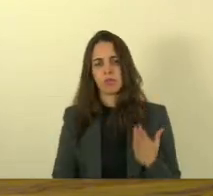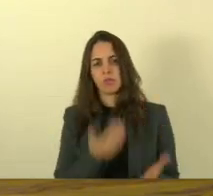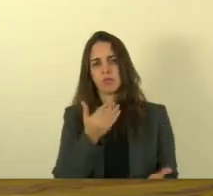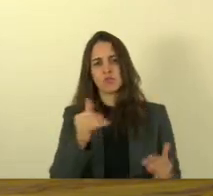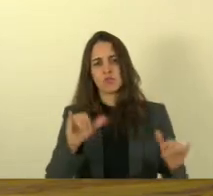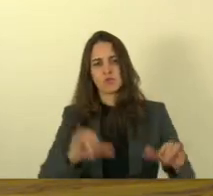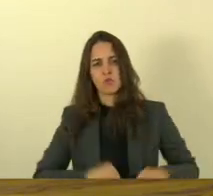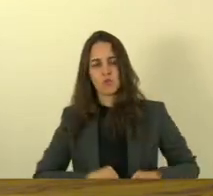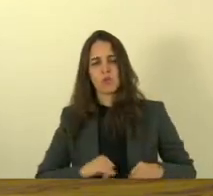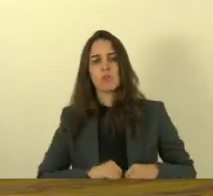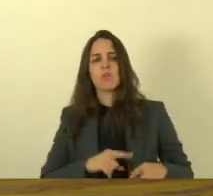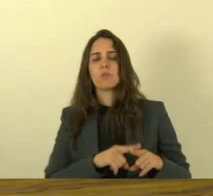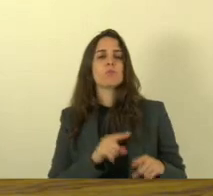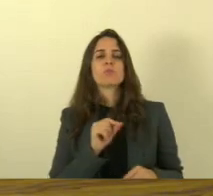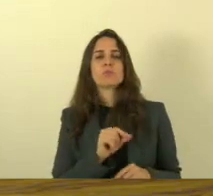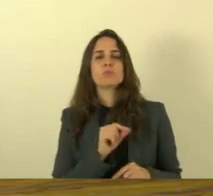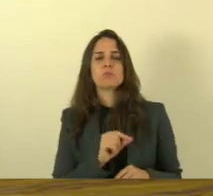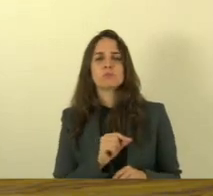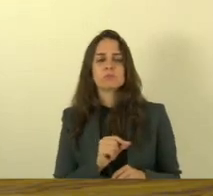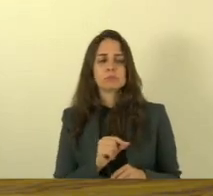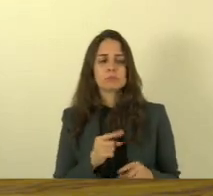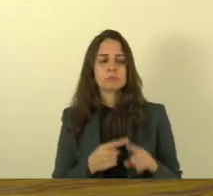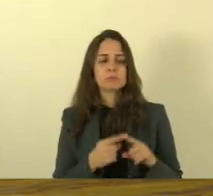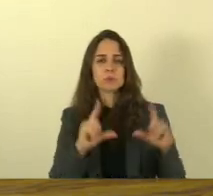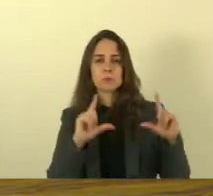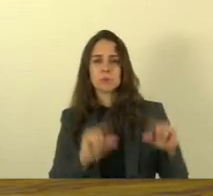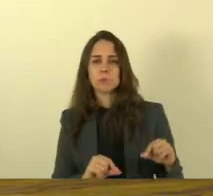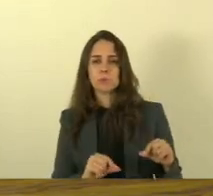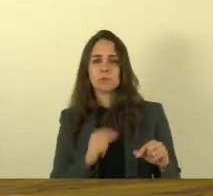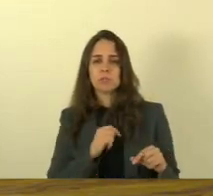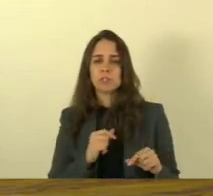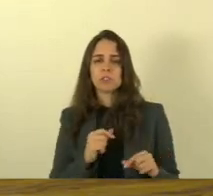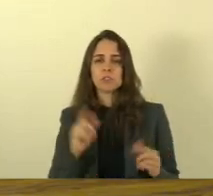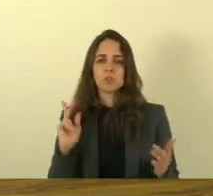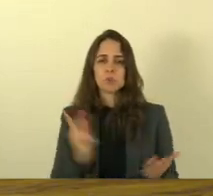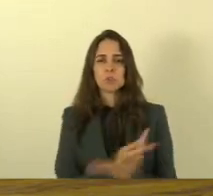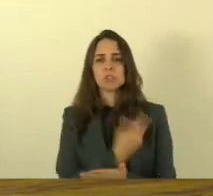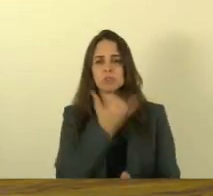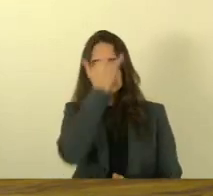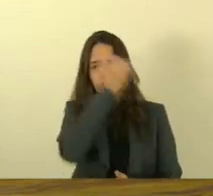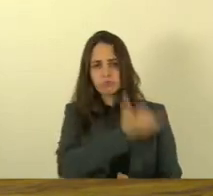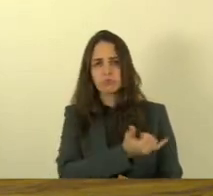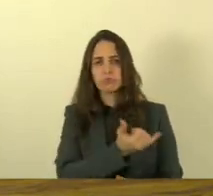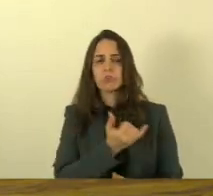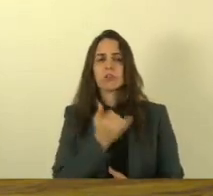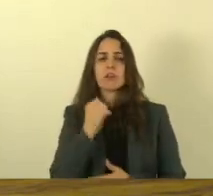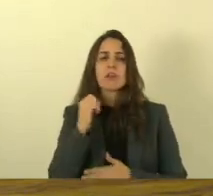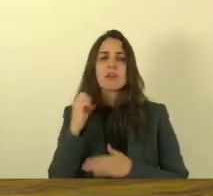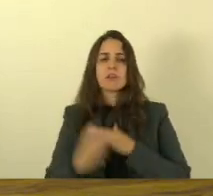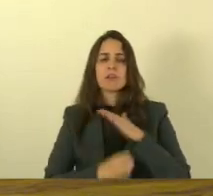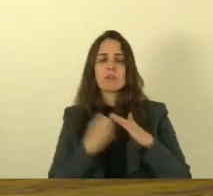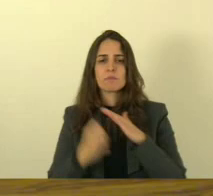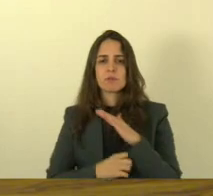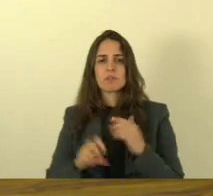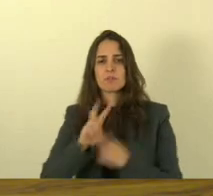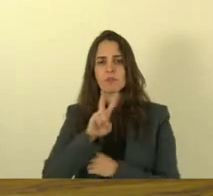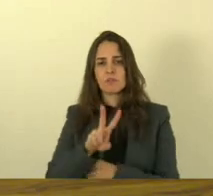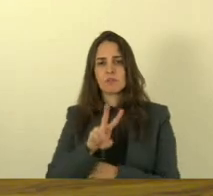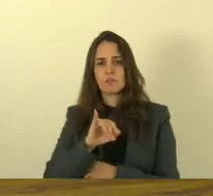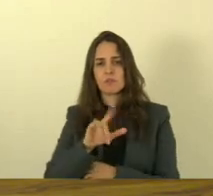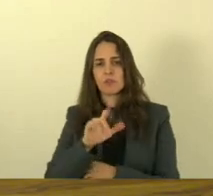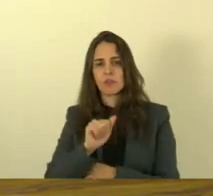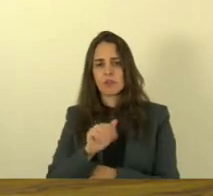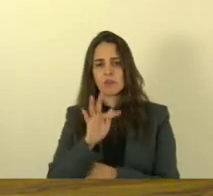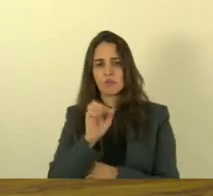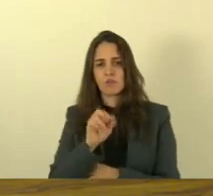o time empresa ela foi golpeada pela empresa Vila Fortes que criou a